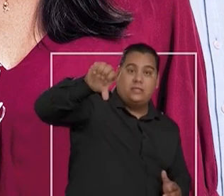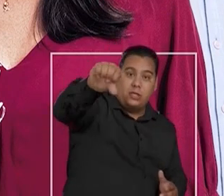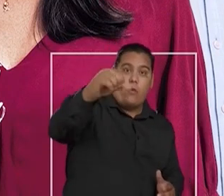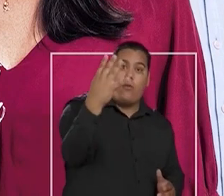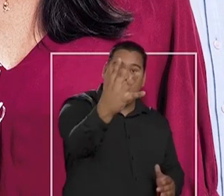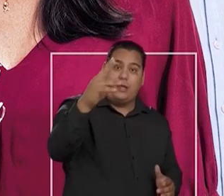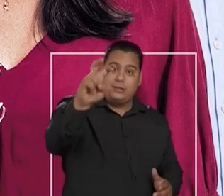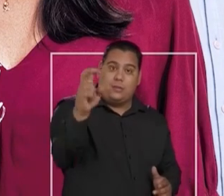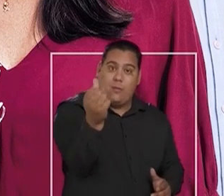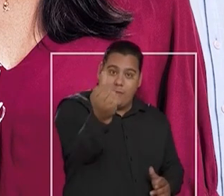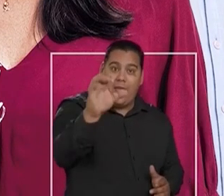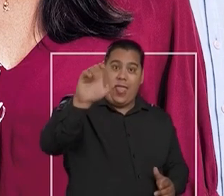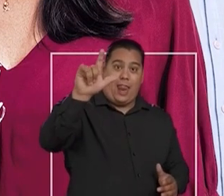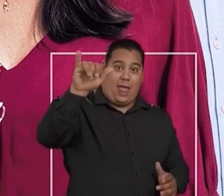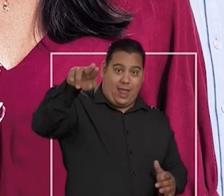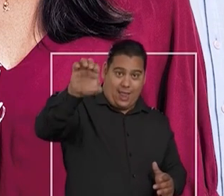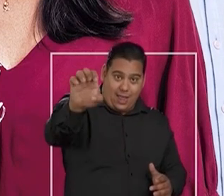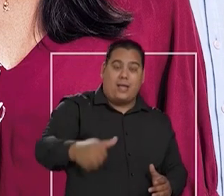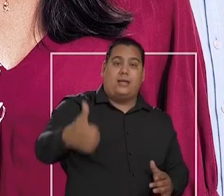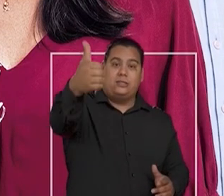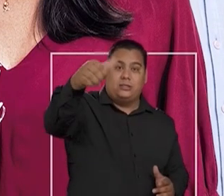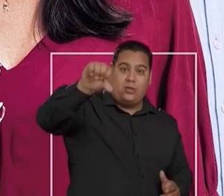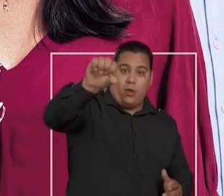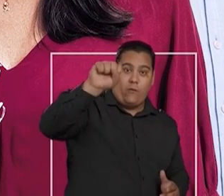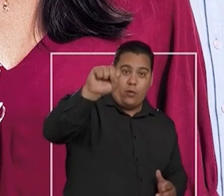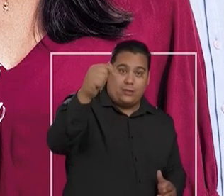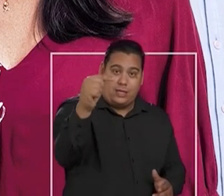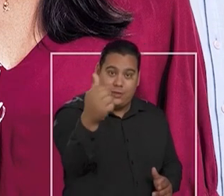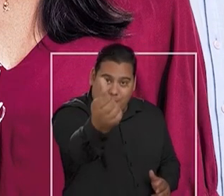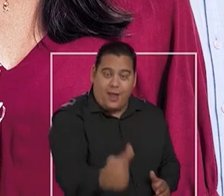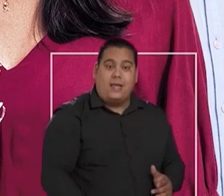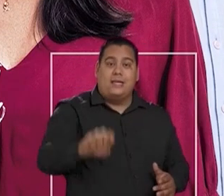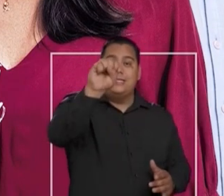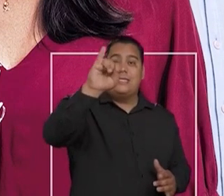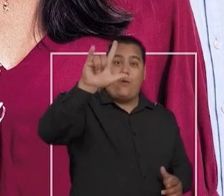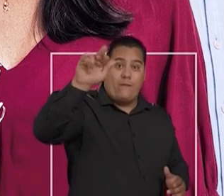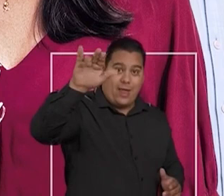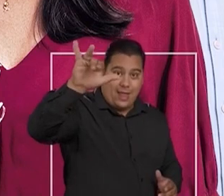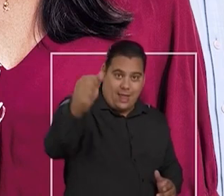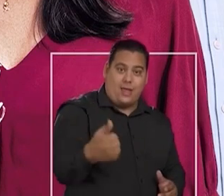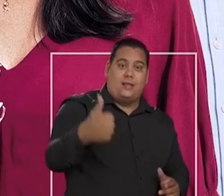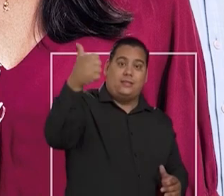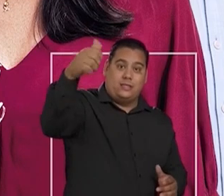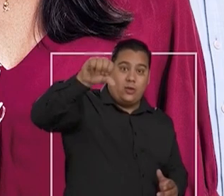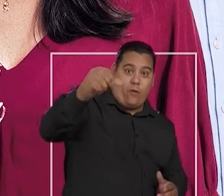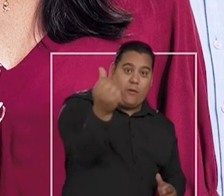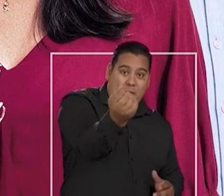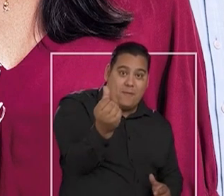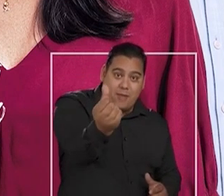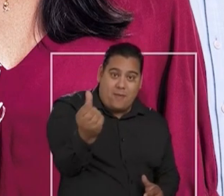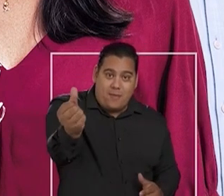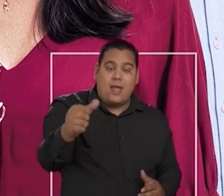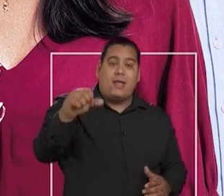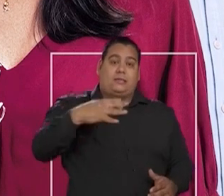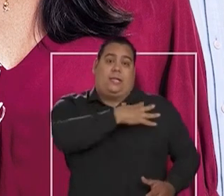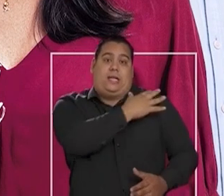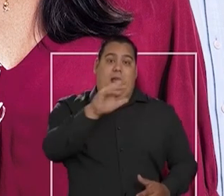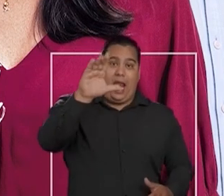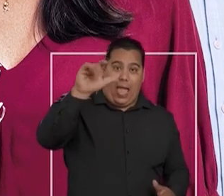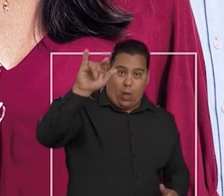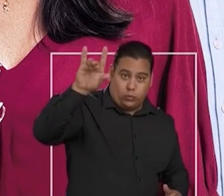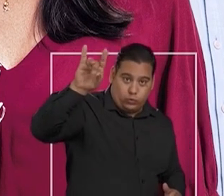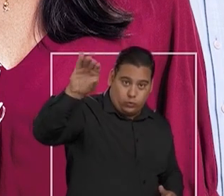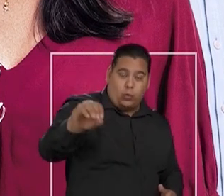Ricardão, 19456. Elaine Almeida, 19876. Silvânia Maria, 19666.